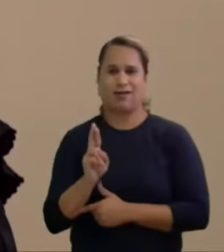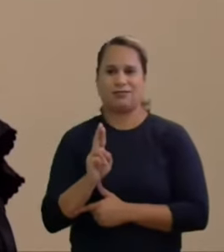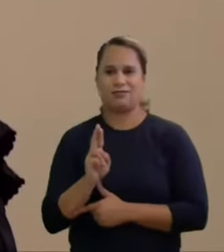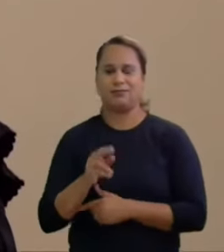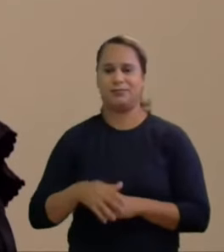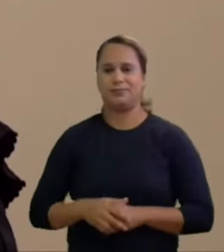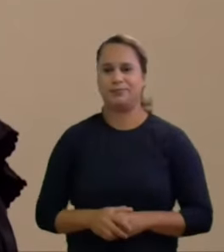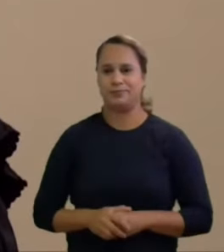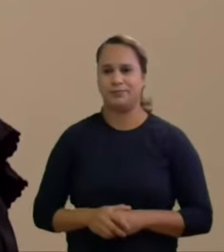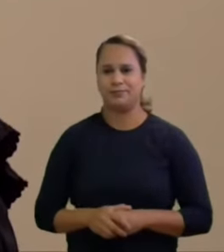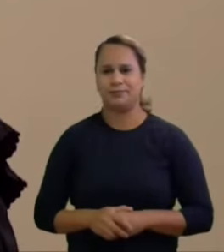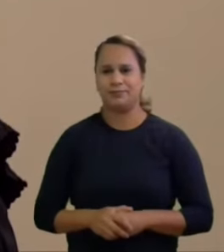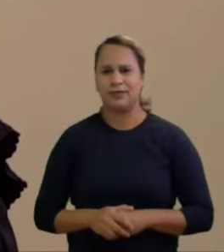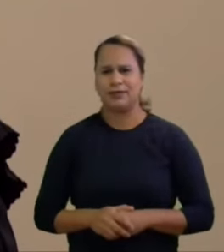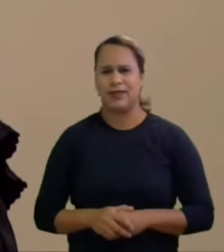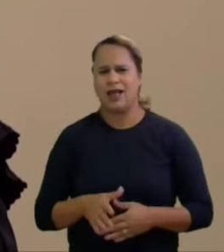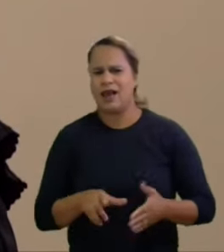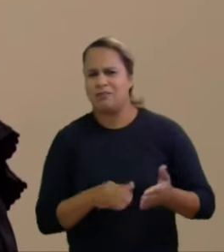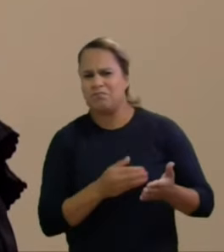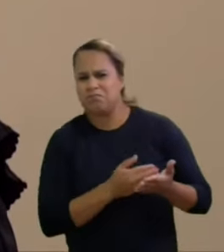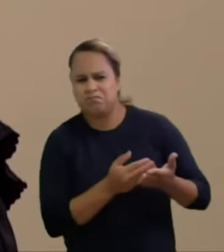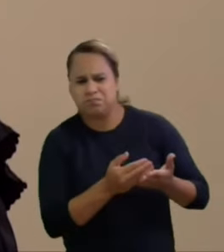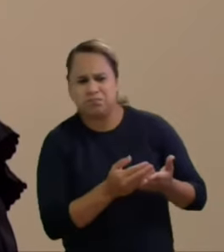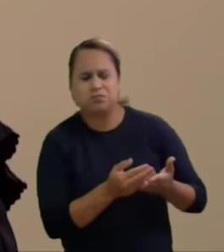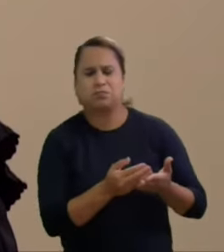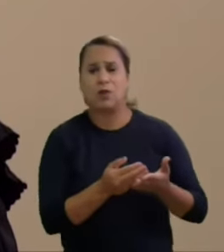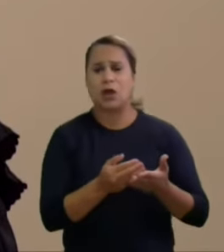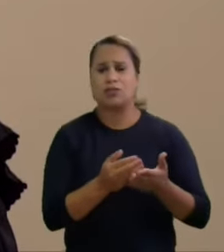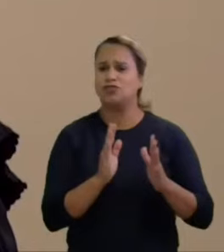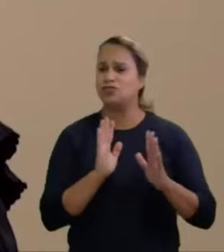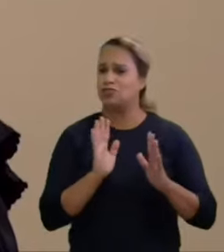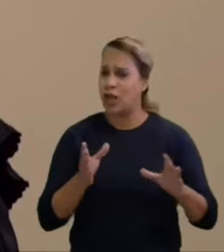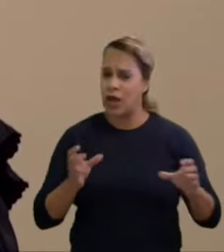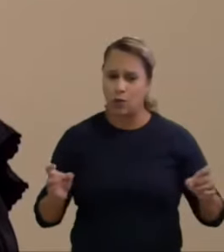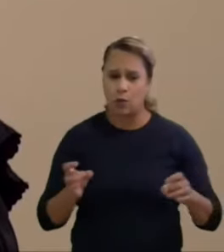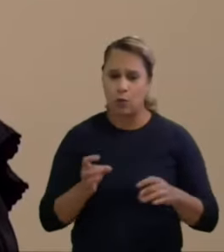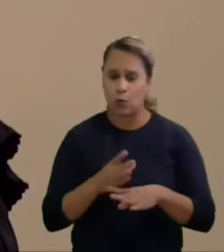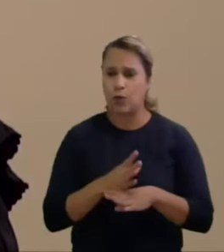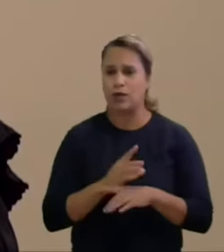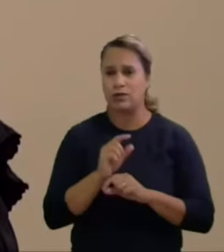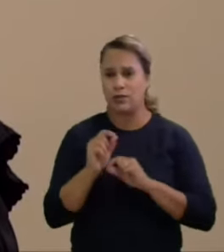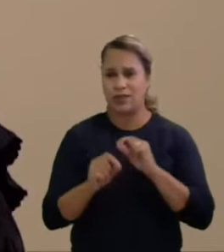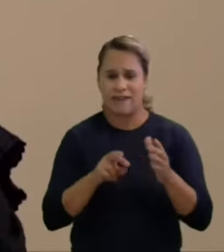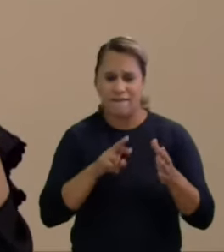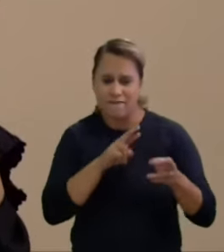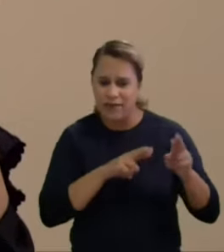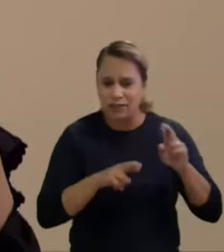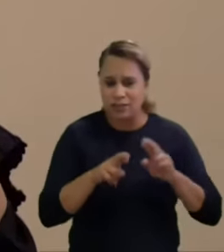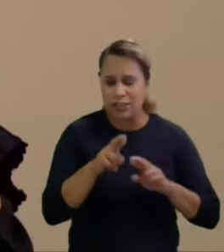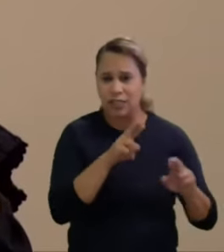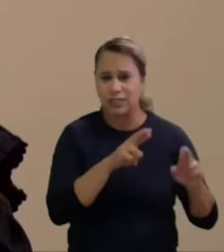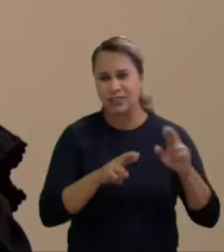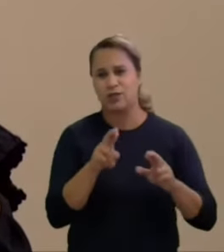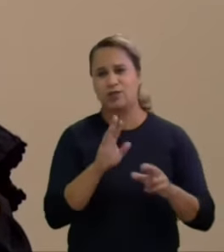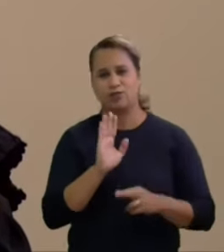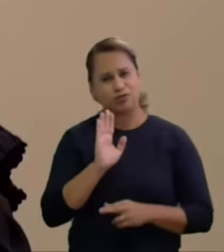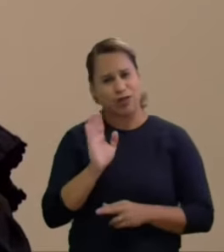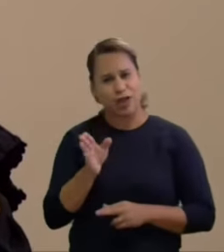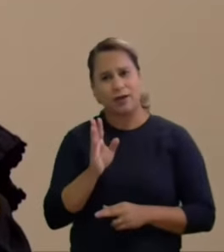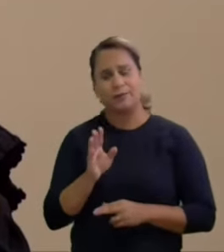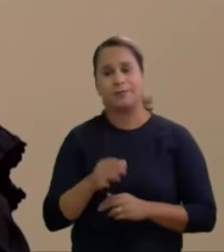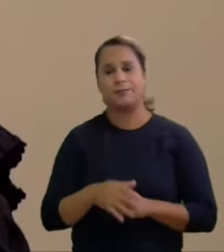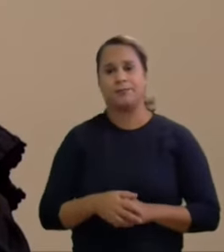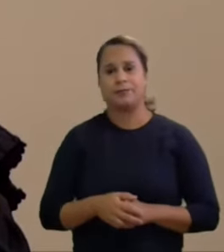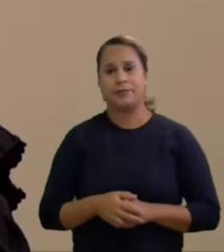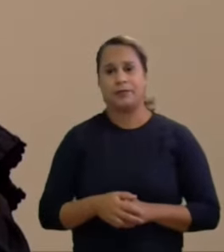investigação já estava concluída praticamente em sua instrução e eles estão sendo apontados, esses